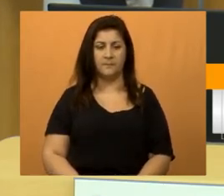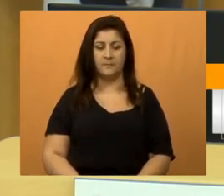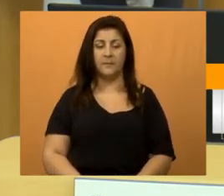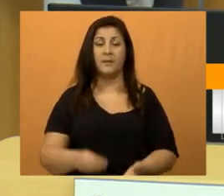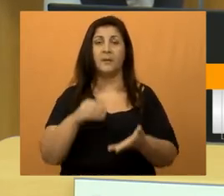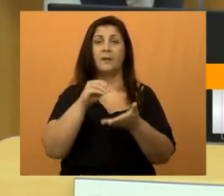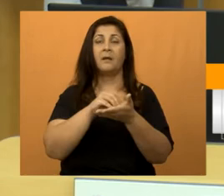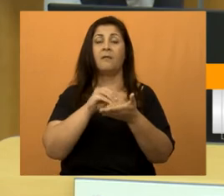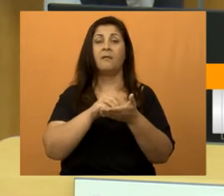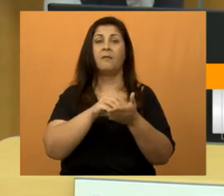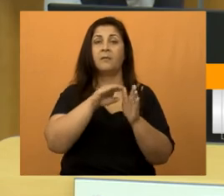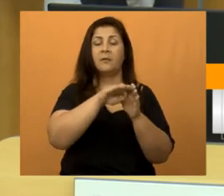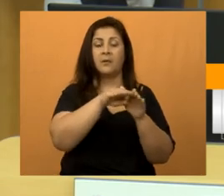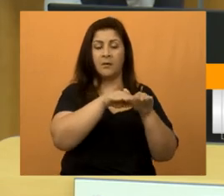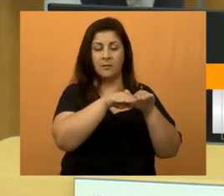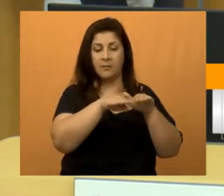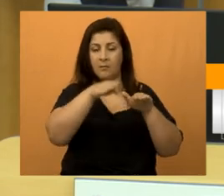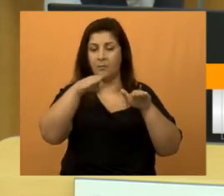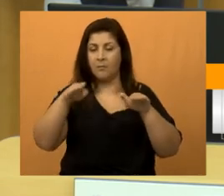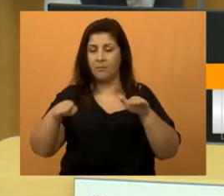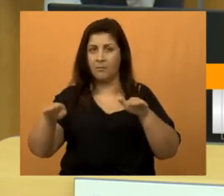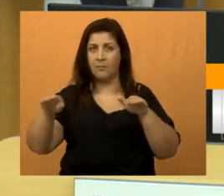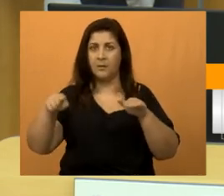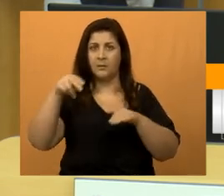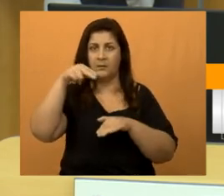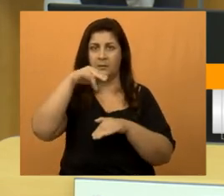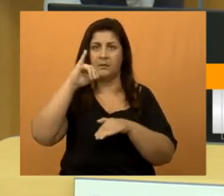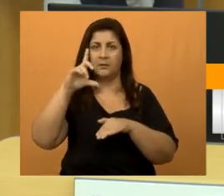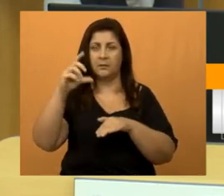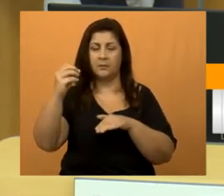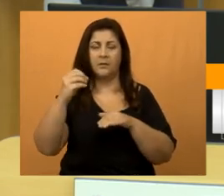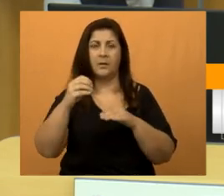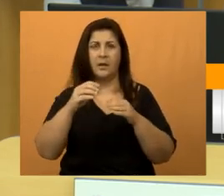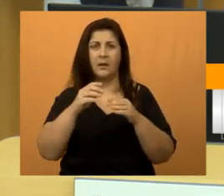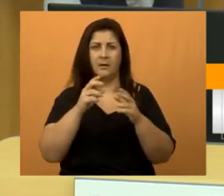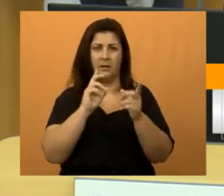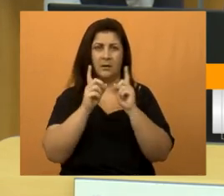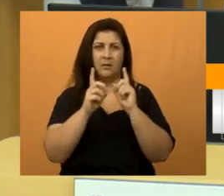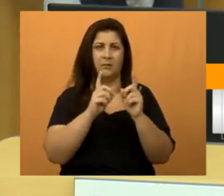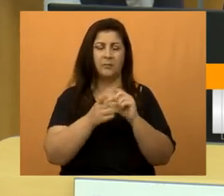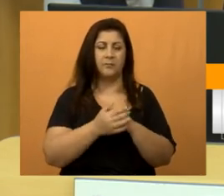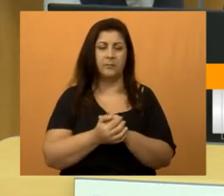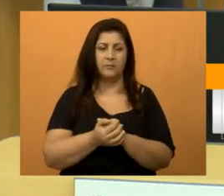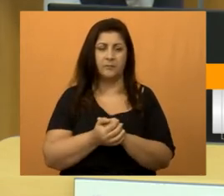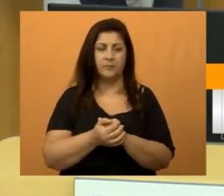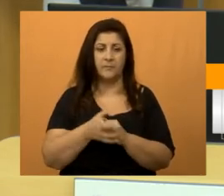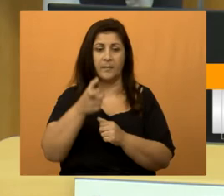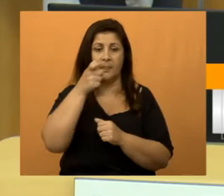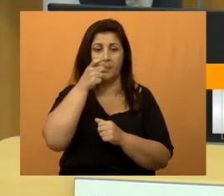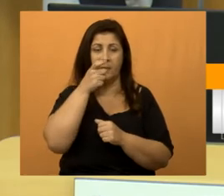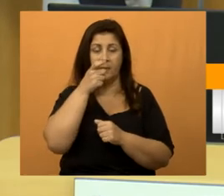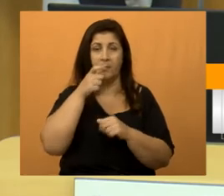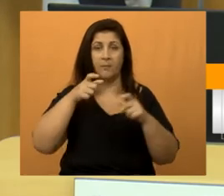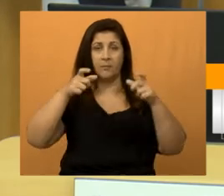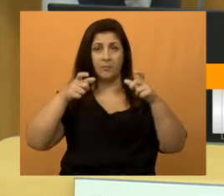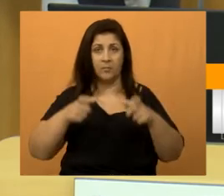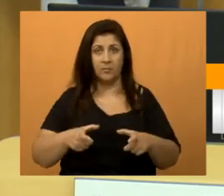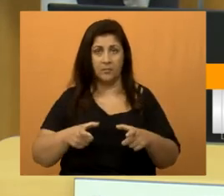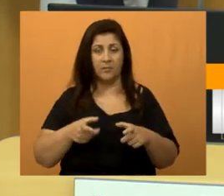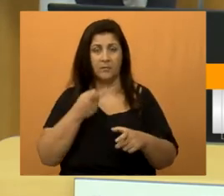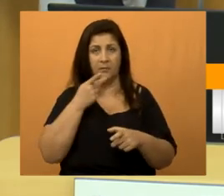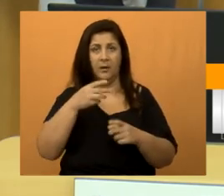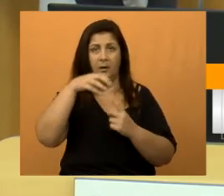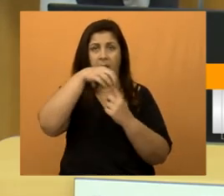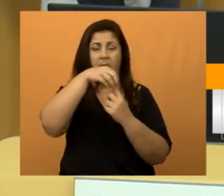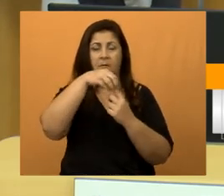Falta de lombada na rodovia Nilo Massimo. Eu já falei daquela hora que votaram. Olha, no mesmo local que eu falei do ponto de onde.